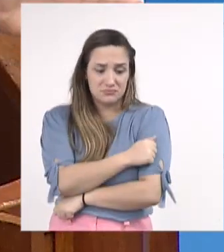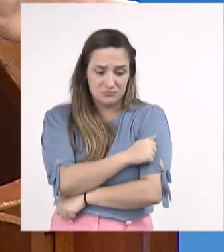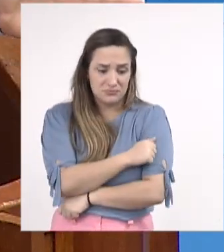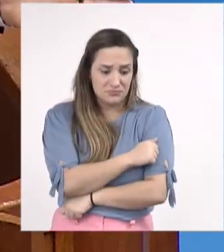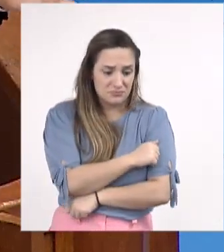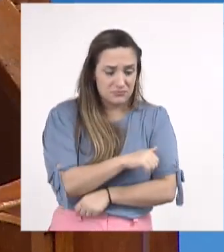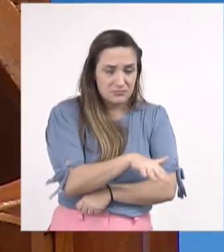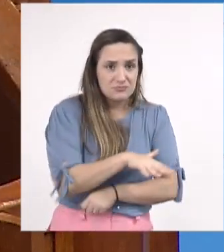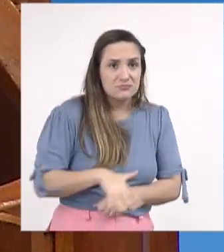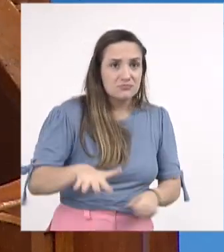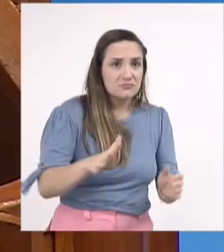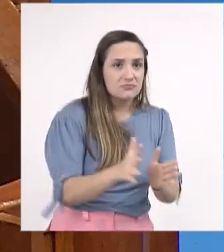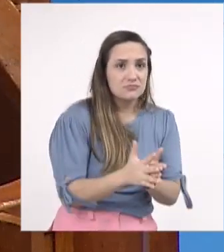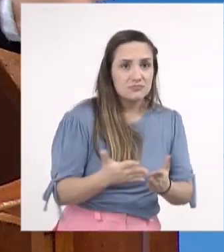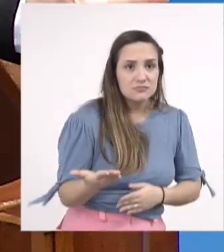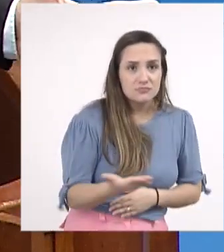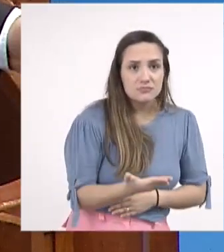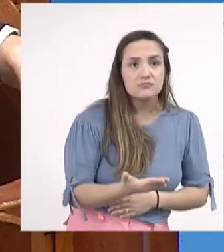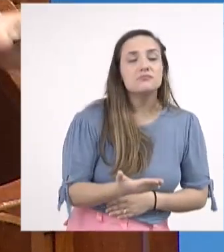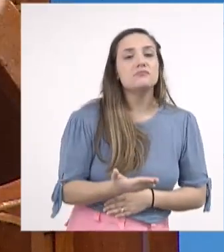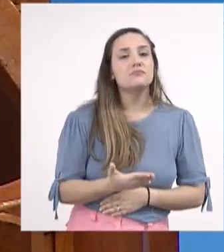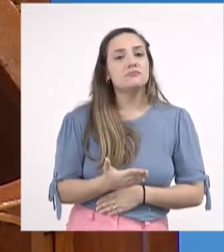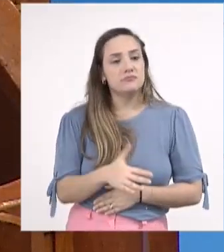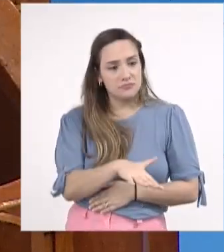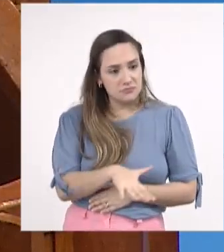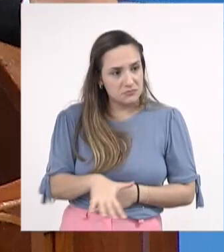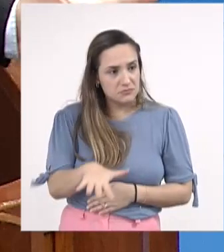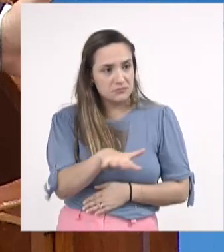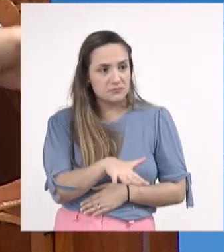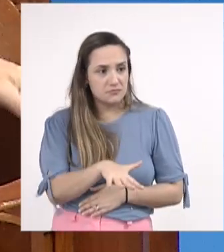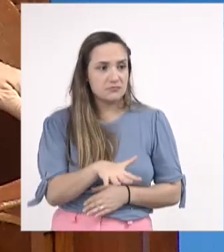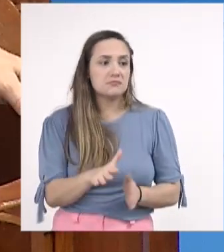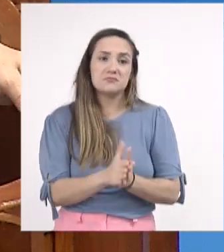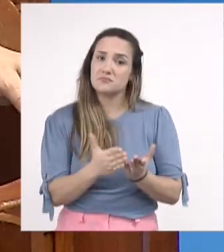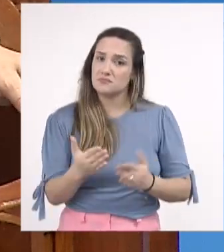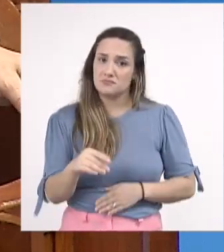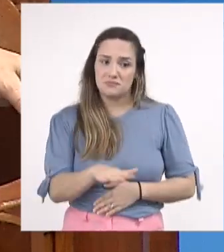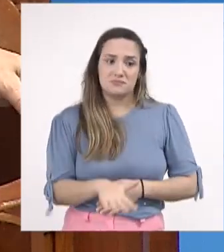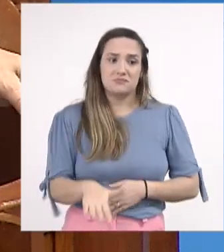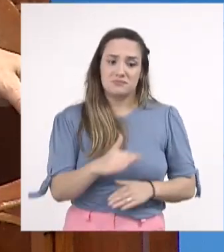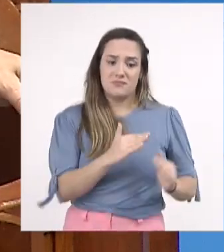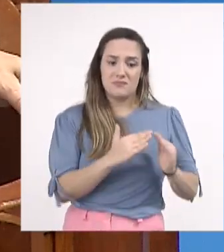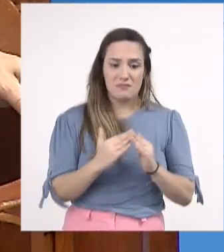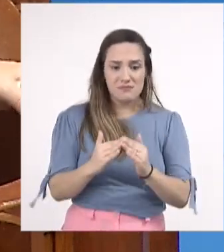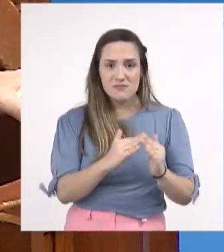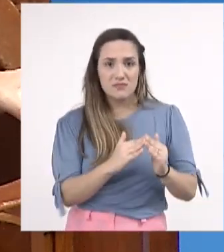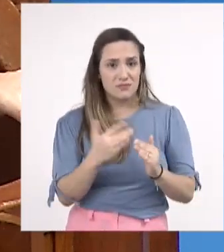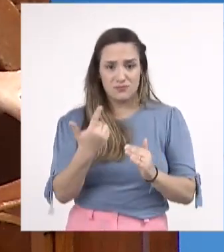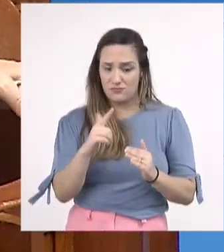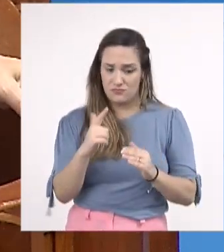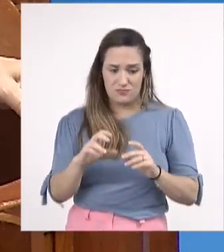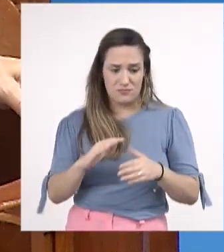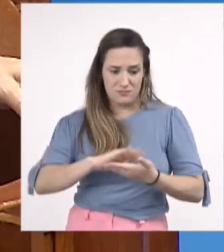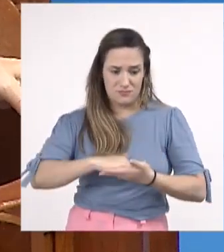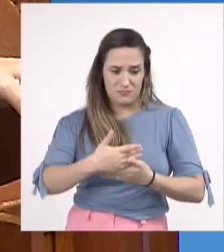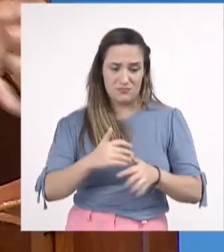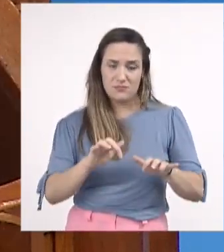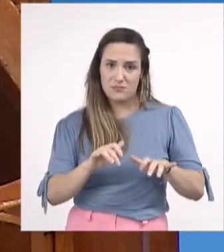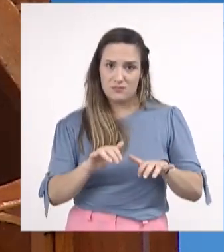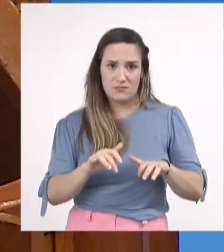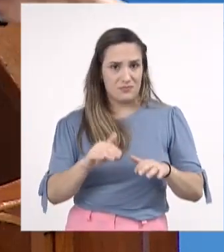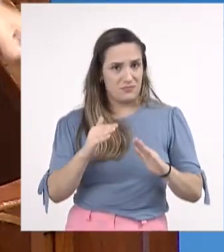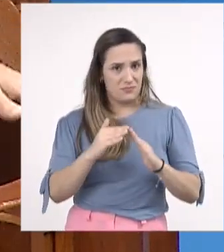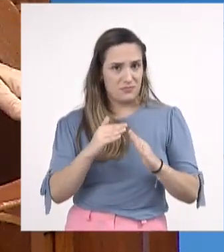periferias, das camadas populares, alunos pobres, que não têm computador em casa, que não têm